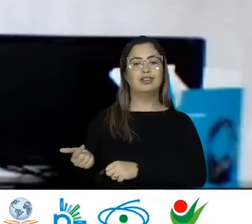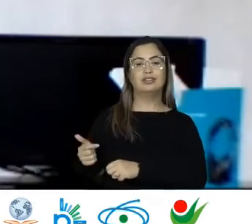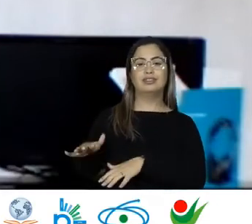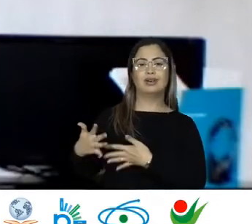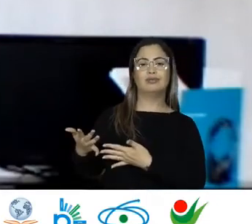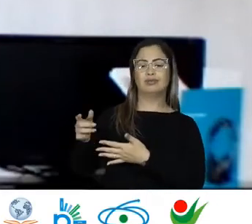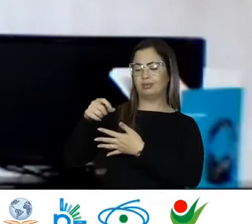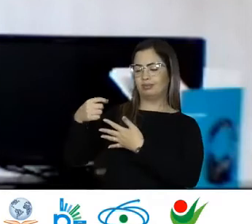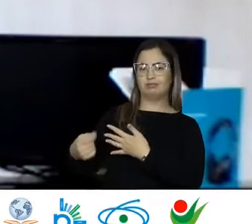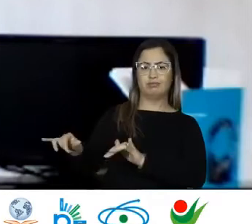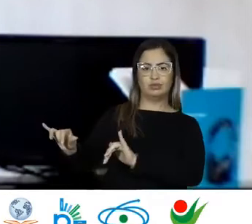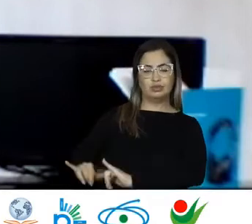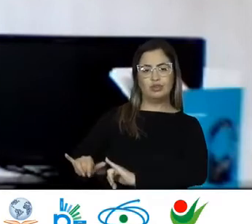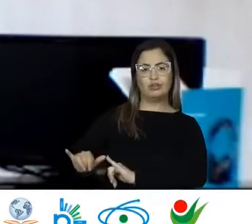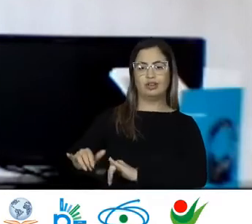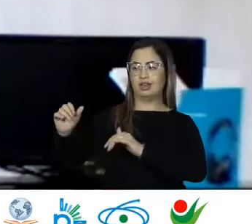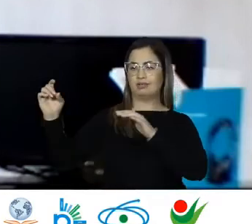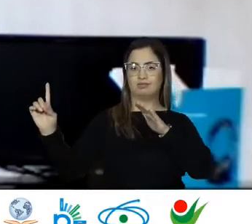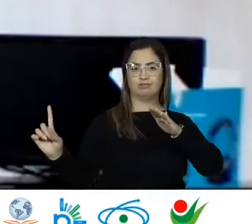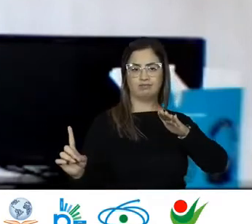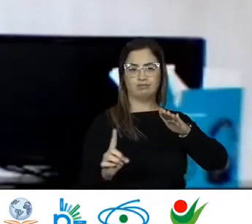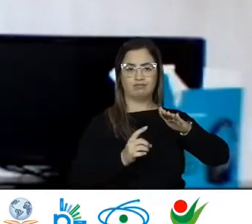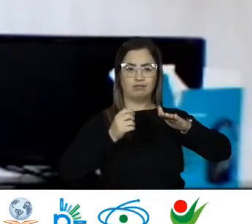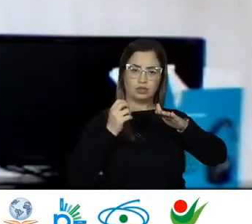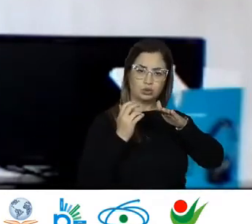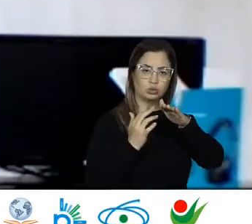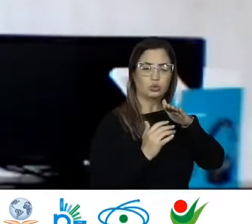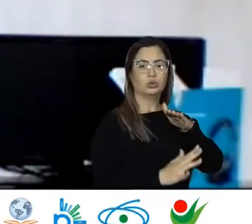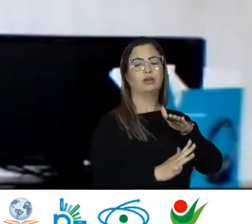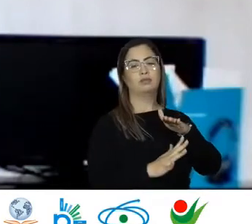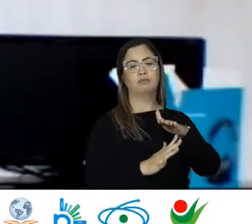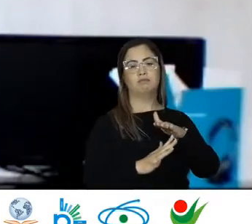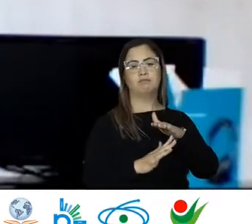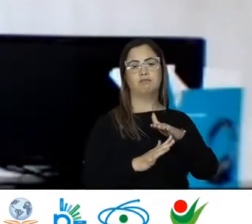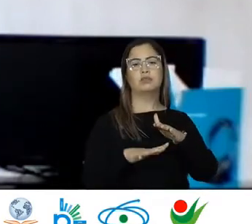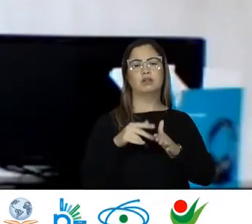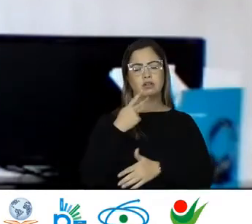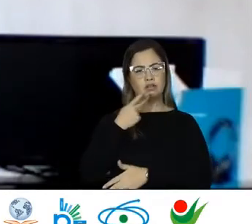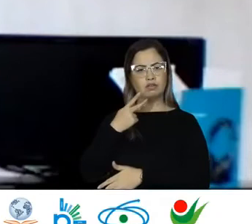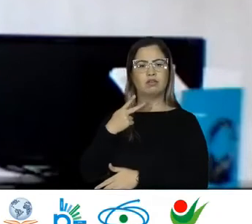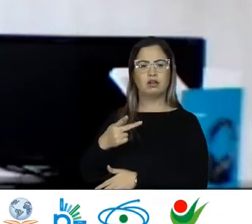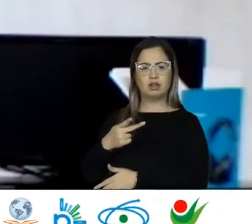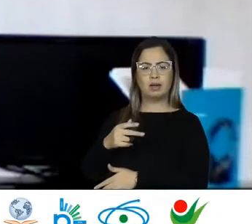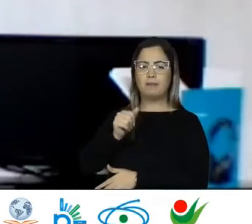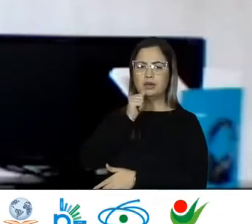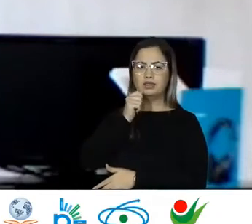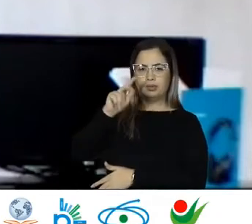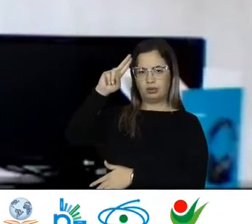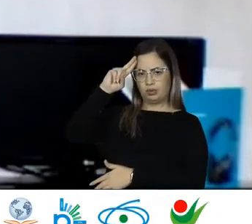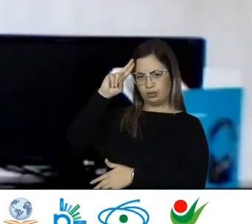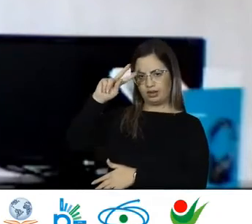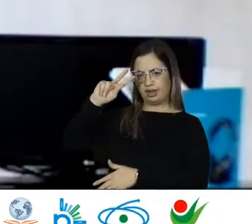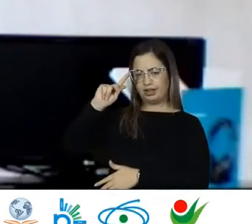trabalho A gente se apresenta Assim Bem precarizado E eu vou te dizer Não por exemplo Pensando nos haitianos Que vêm para o Brasil